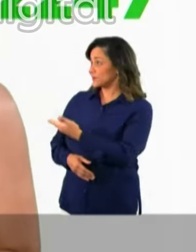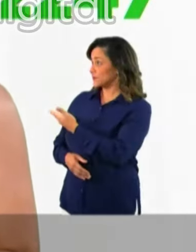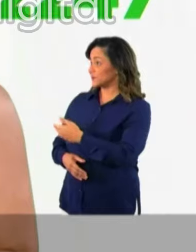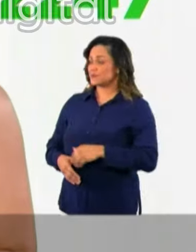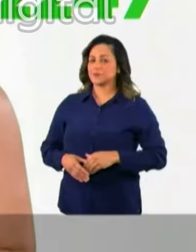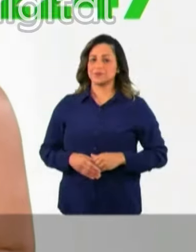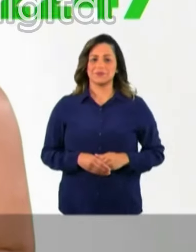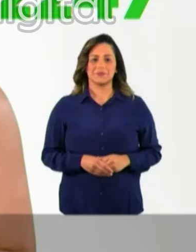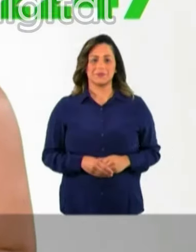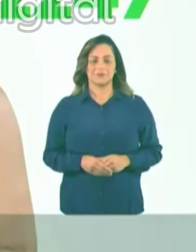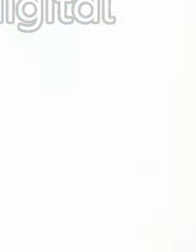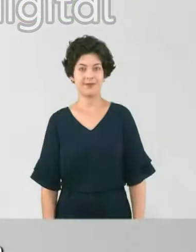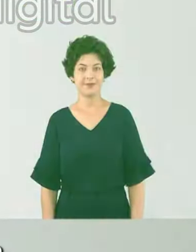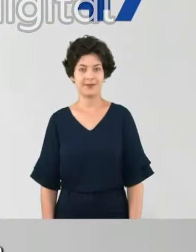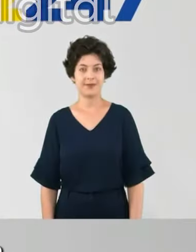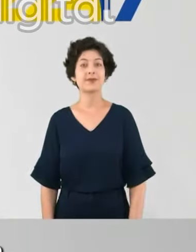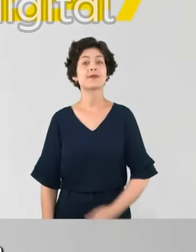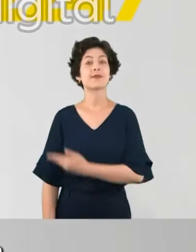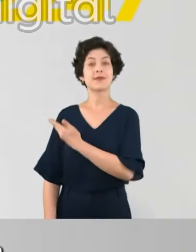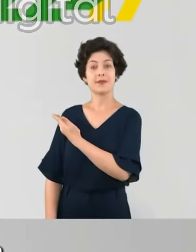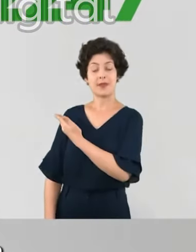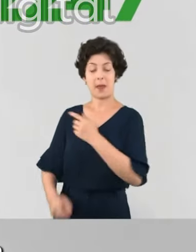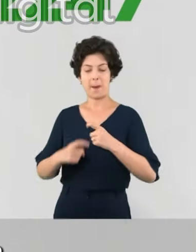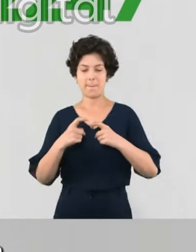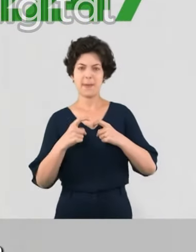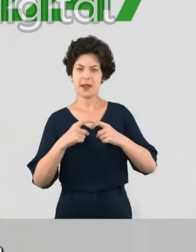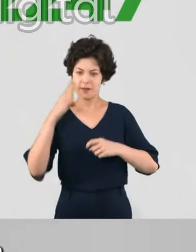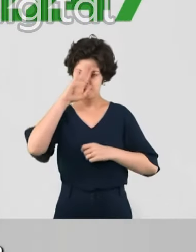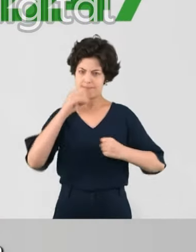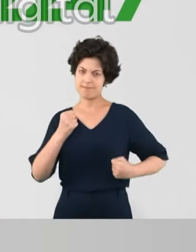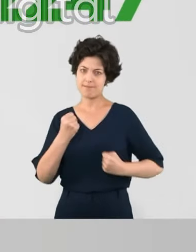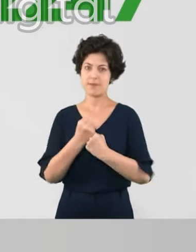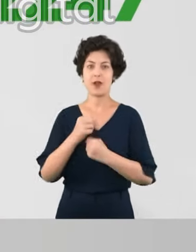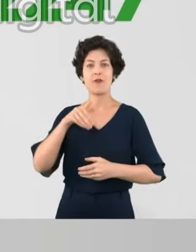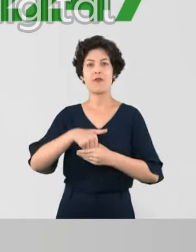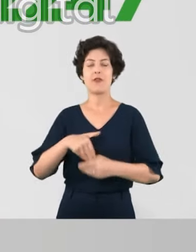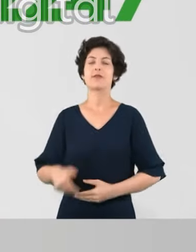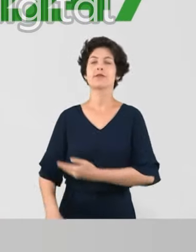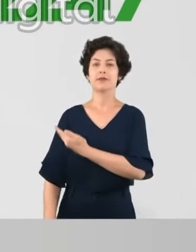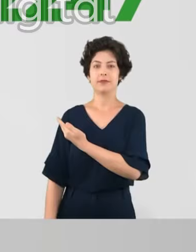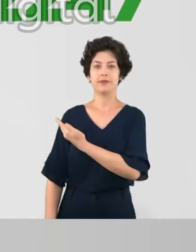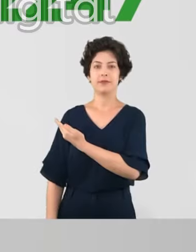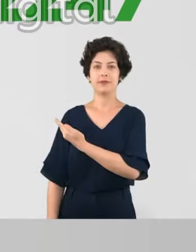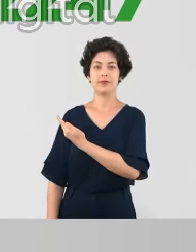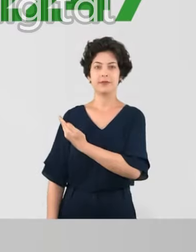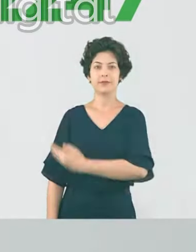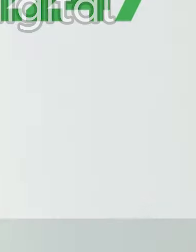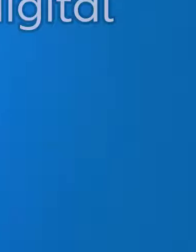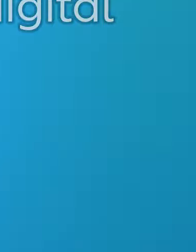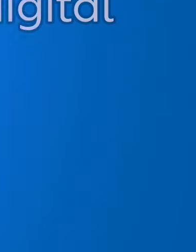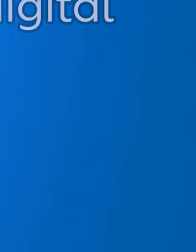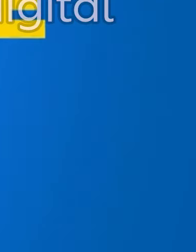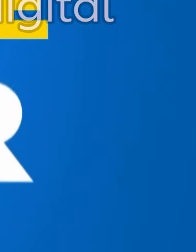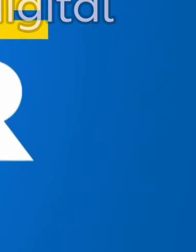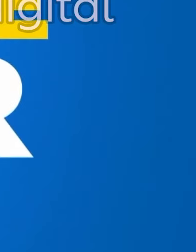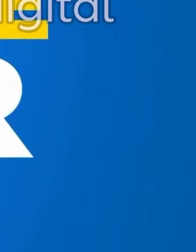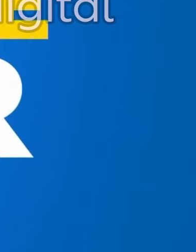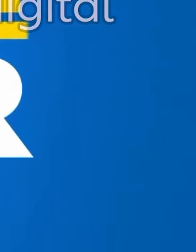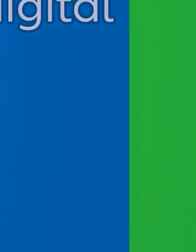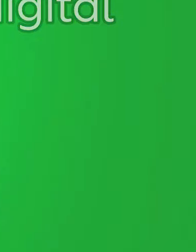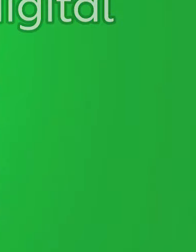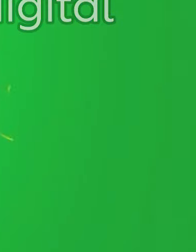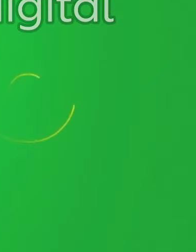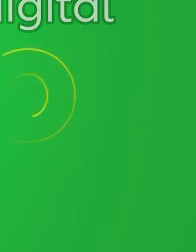222-47. Sou Carla Bilinski, médica bolsonarista. Vote 222-47. Isso não pode